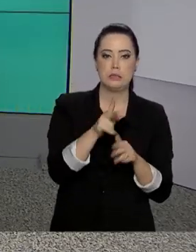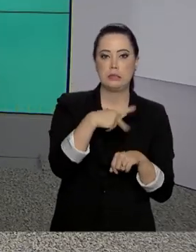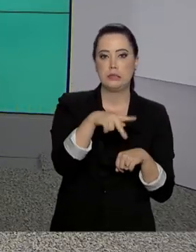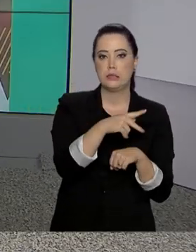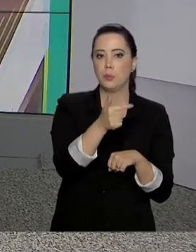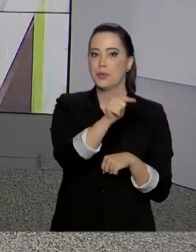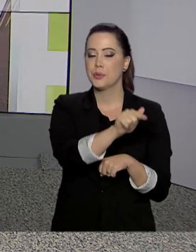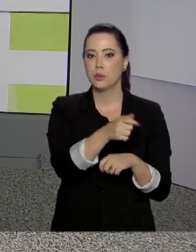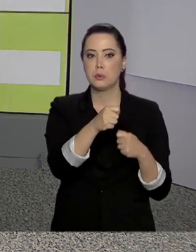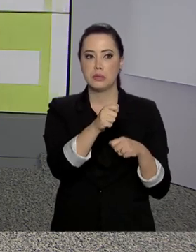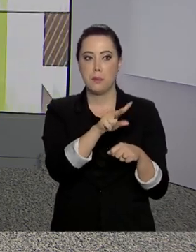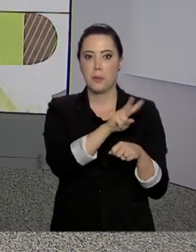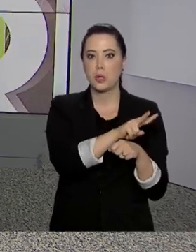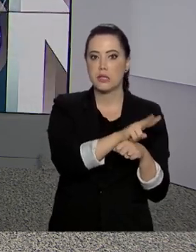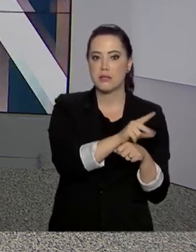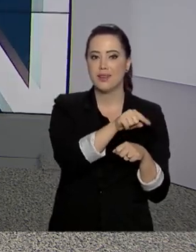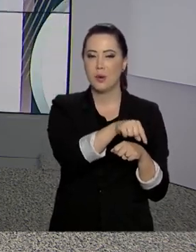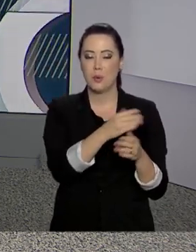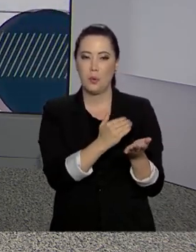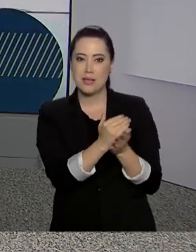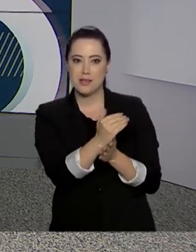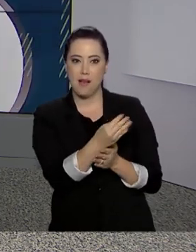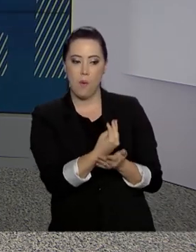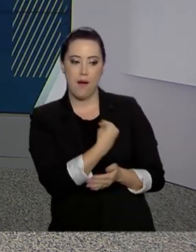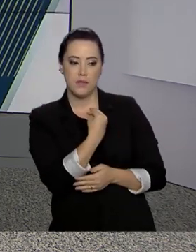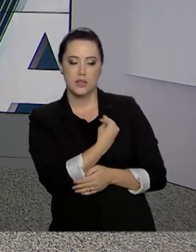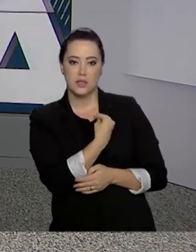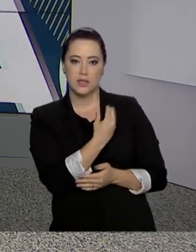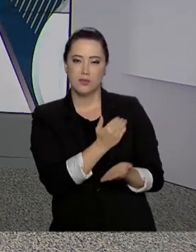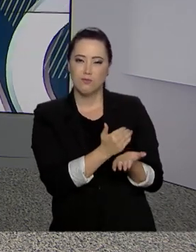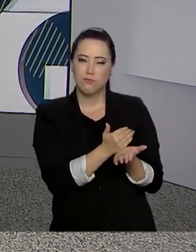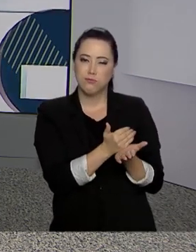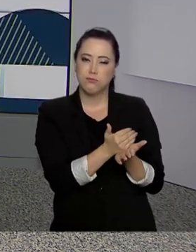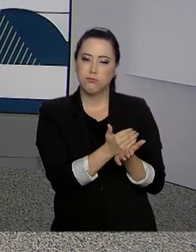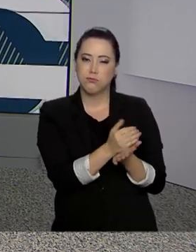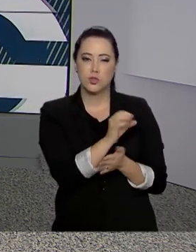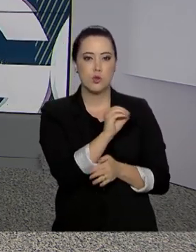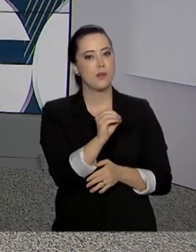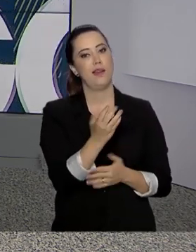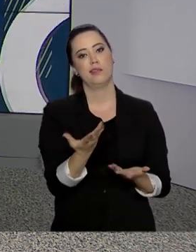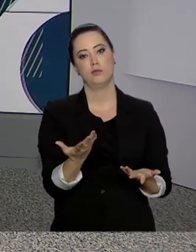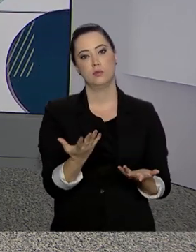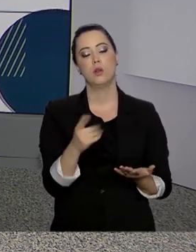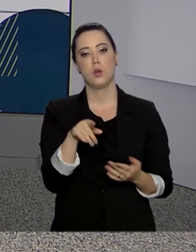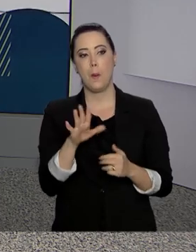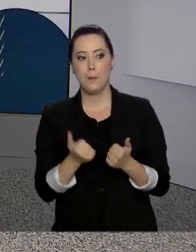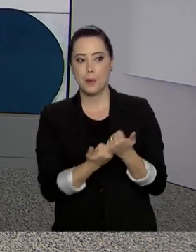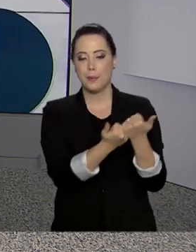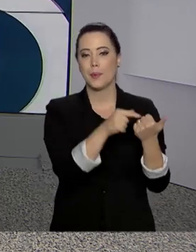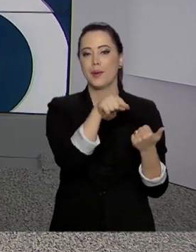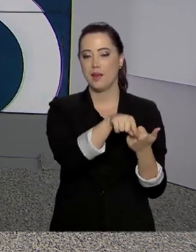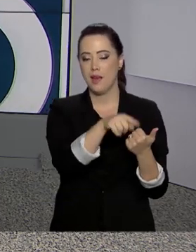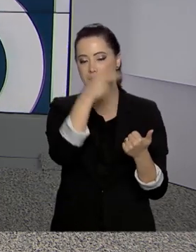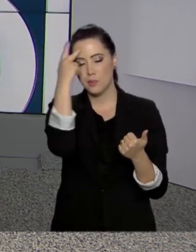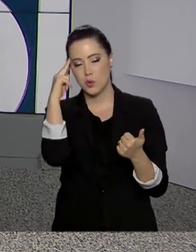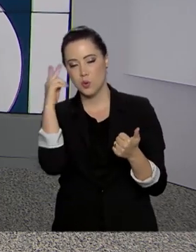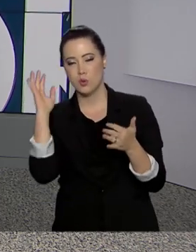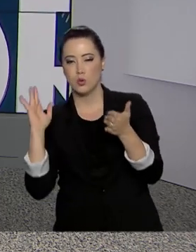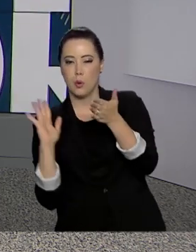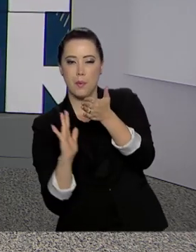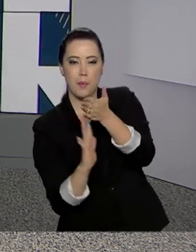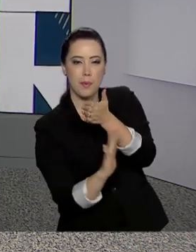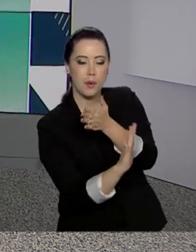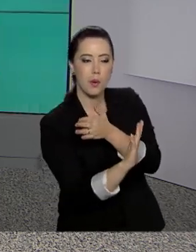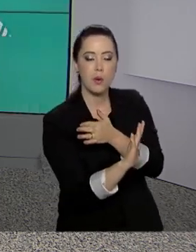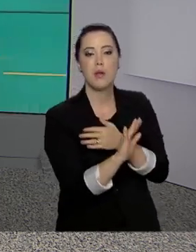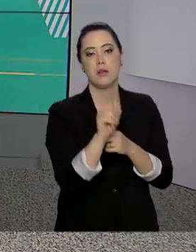se refugiar e ter que começar uma vida do zero? Para ajudar na área financeira dos imigrantes, o governo lançou uma cartilha com várias orientações